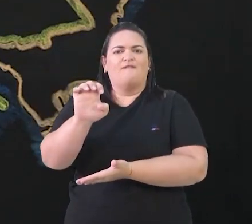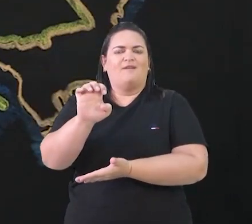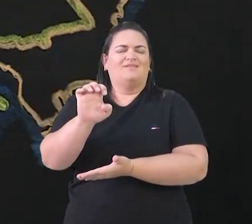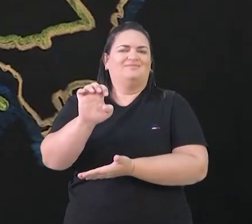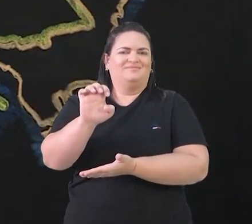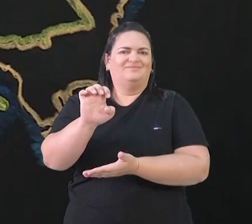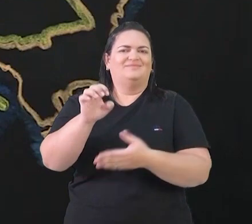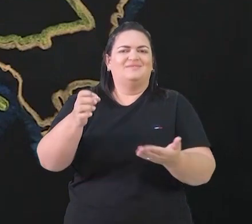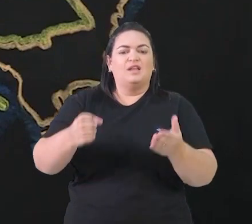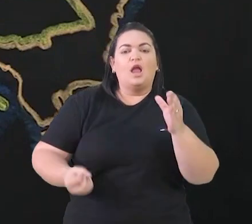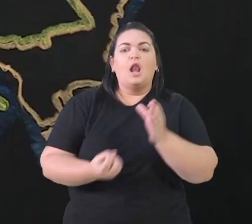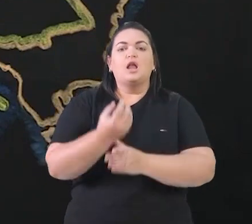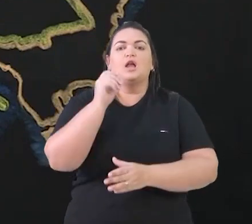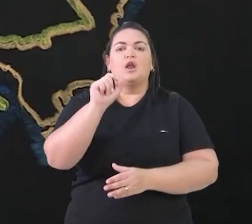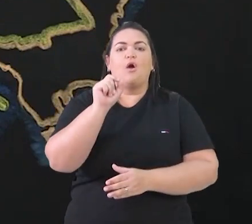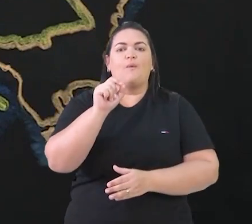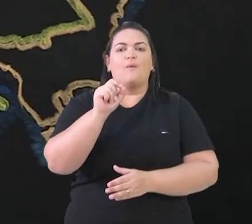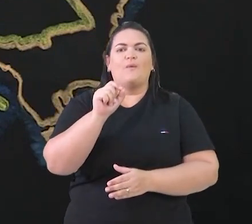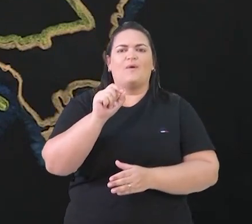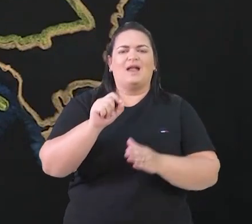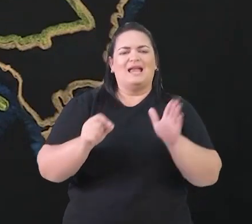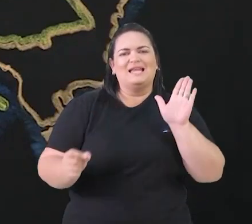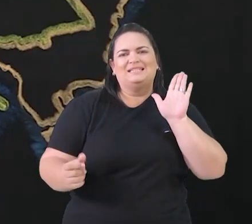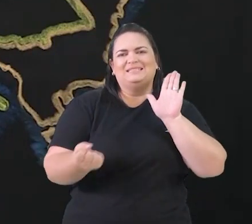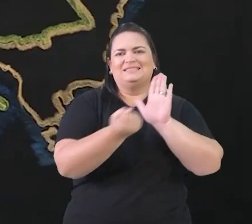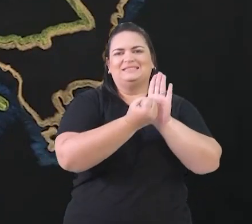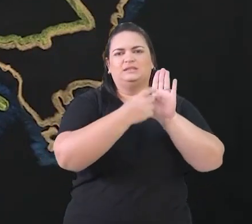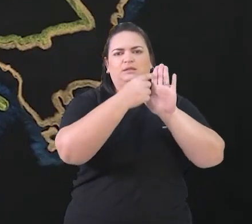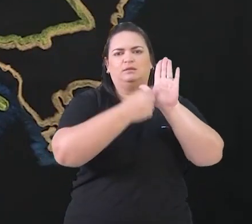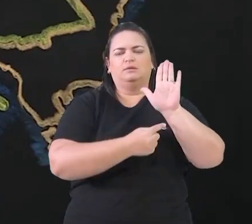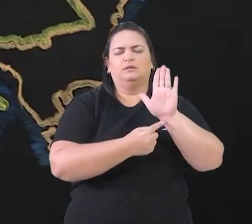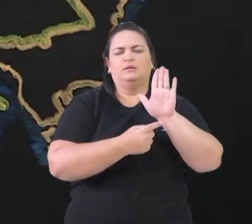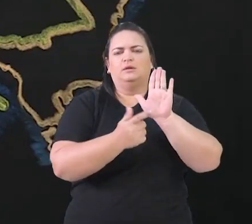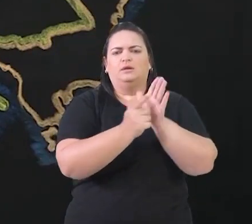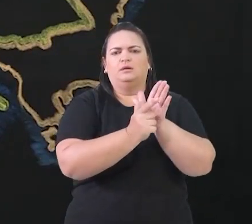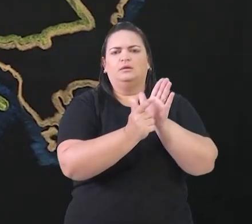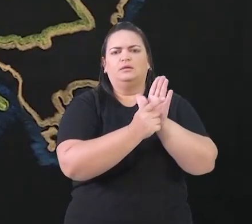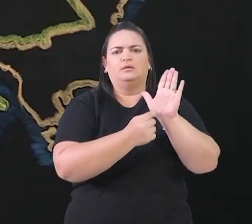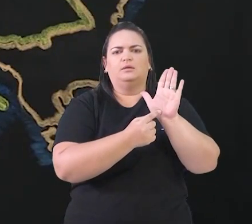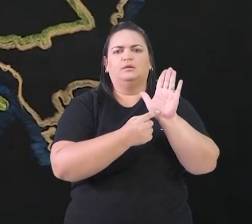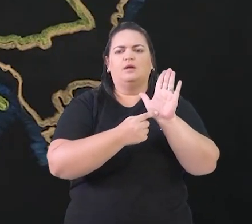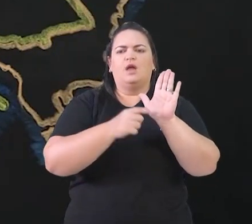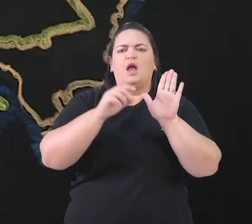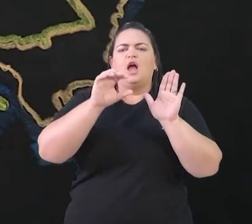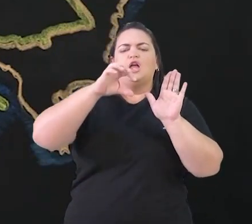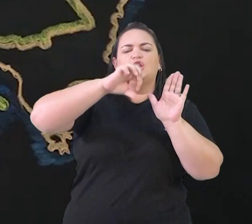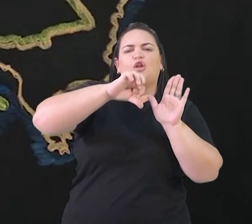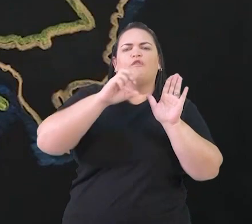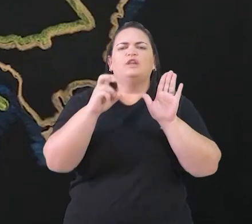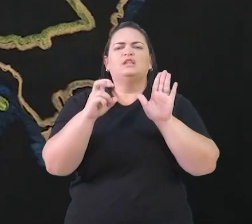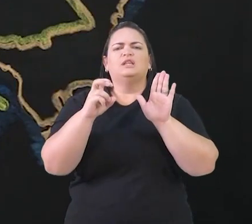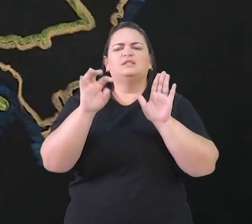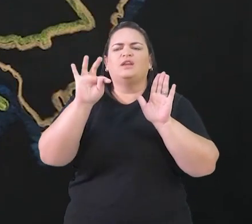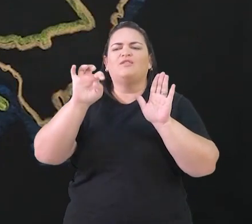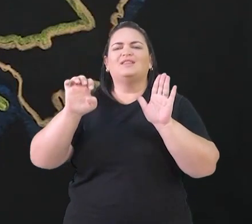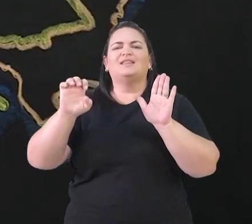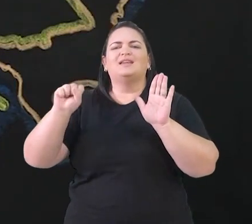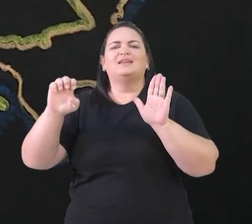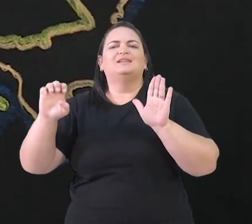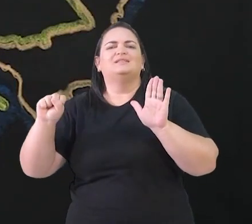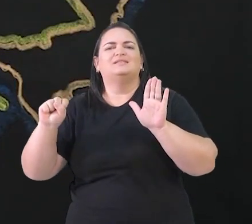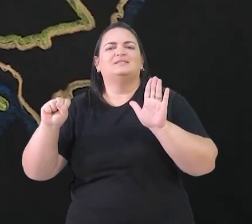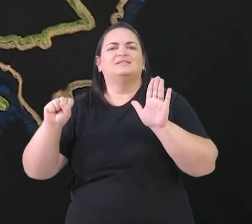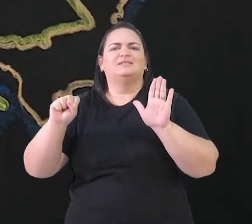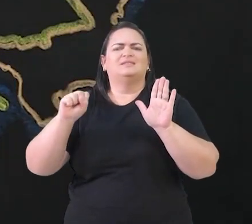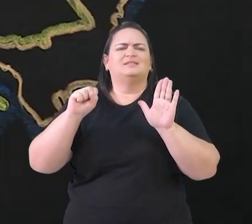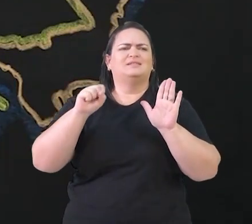conhecido como as 95 Teses. Teses é tipo uma ideia de Lutero na porta de uma igreja na Alemanha, com algumas